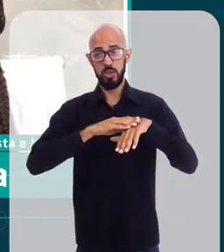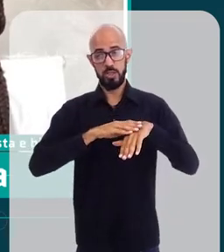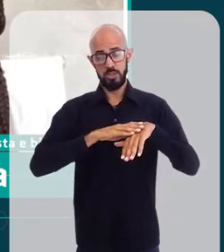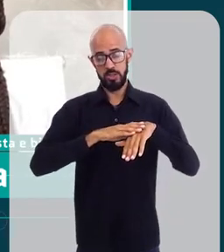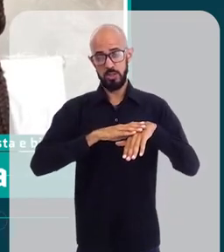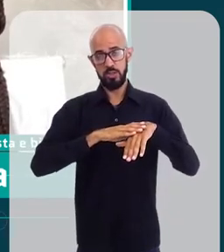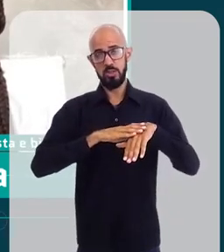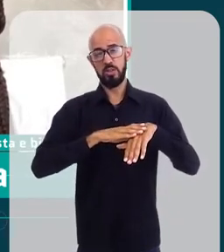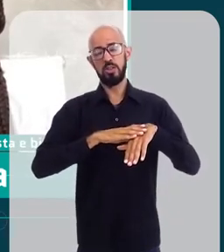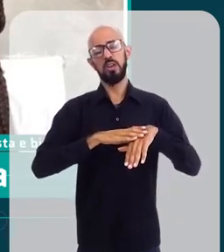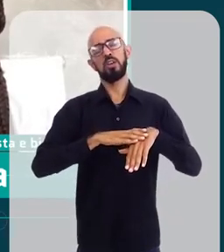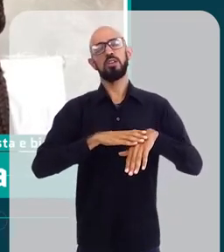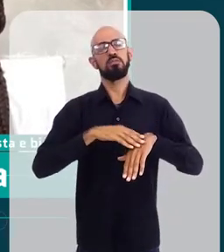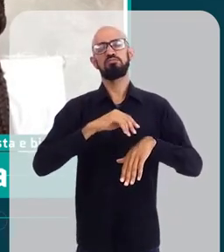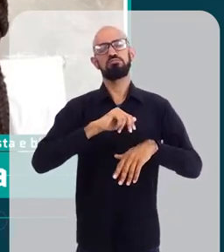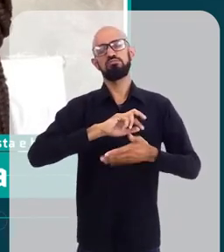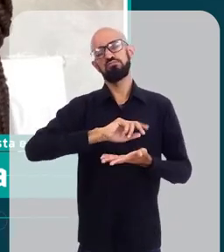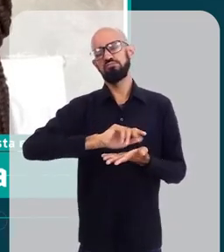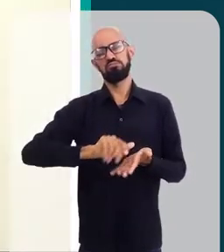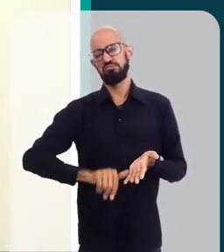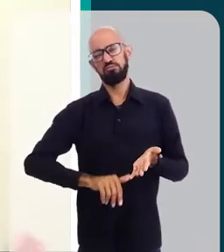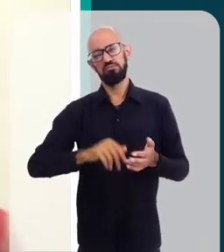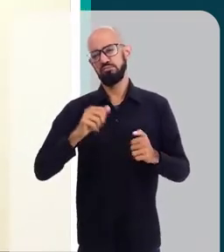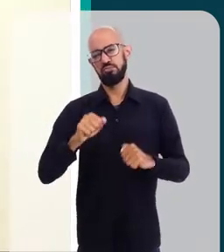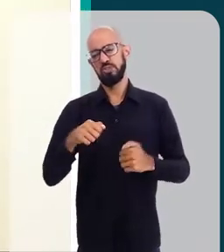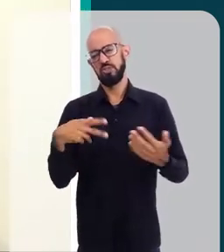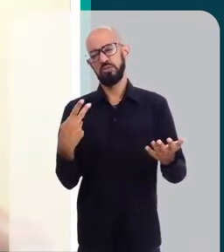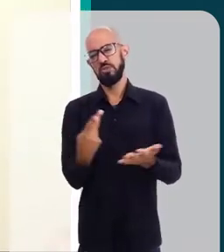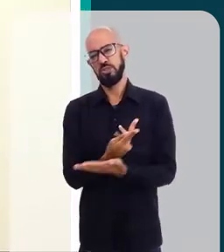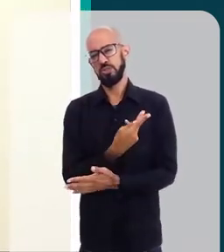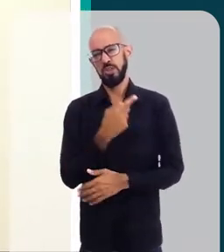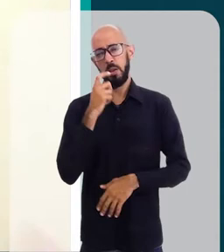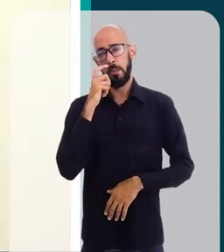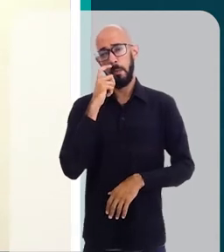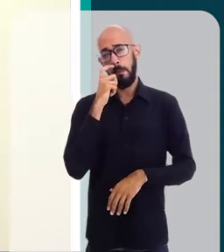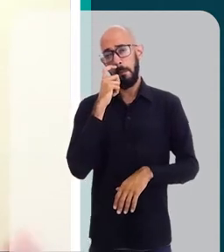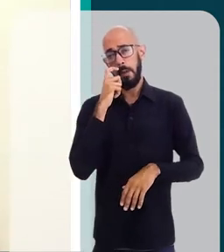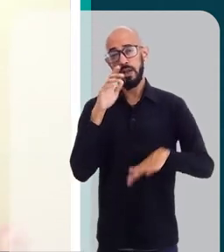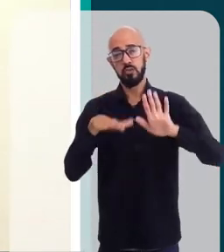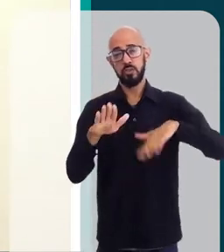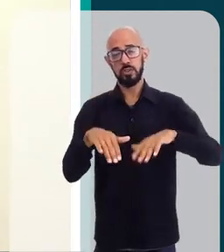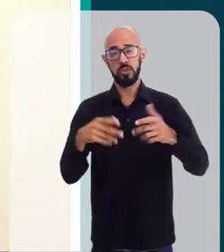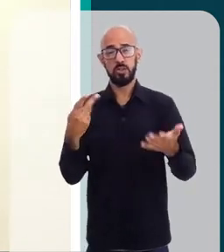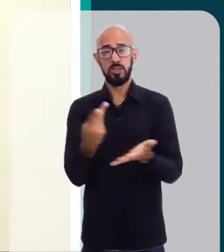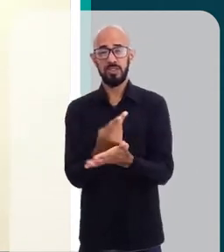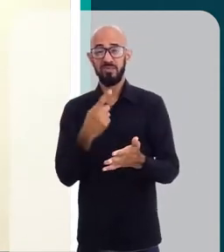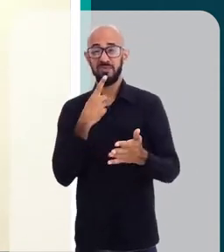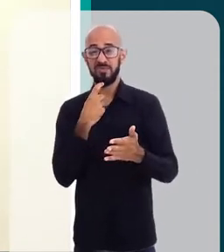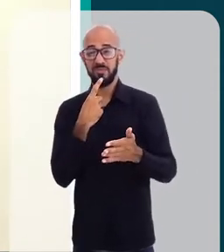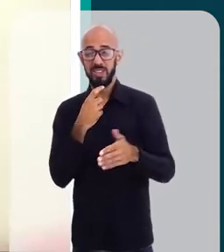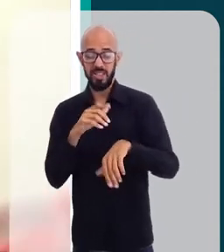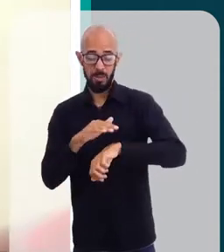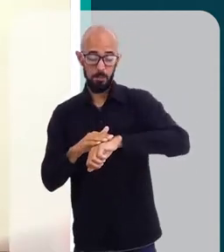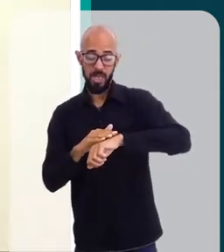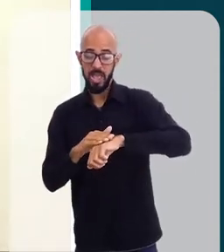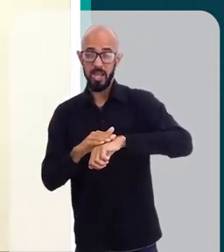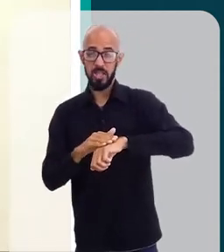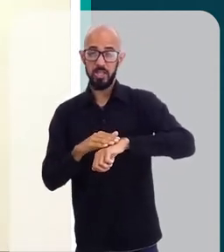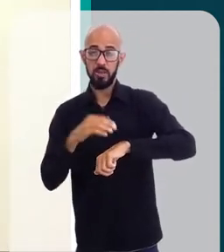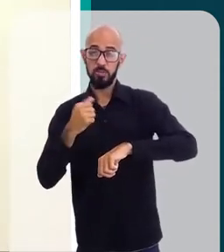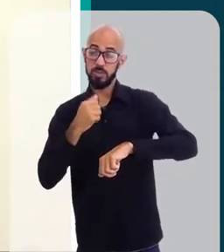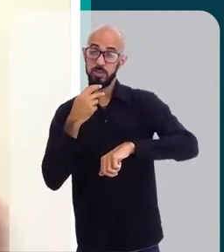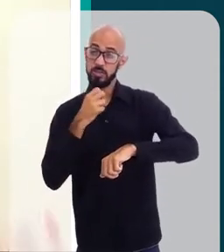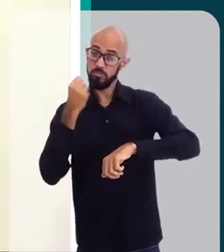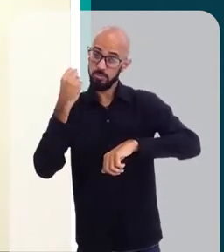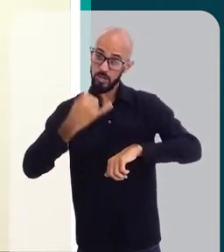não necessariamente a dermatose papulosa, às vezes até mesmo um processo inflamatório na pele, e eu tenho que orientar que